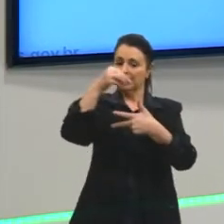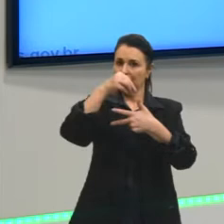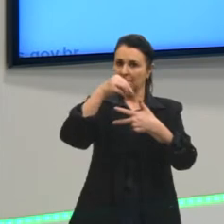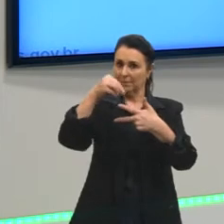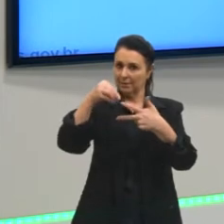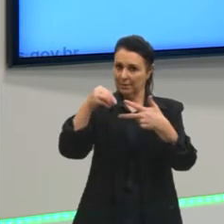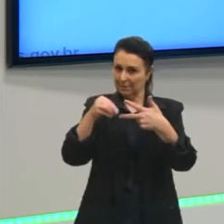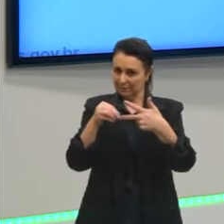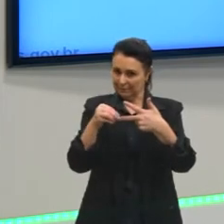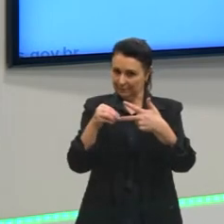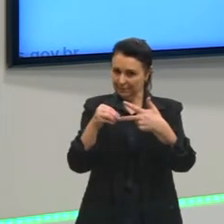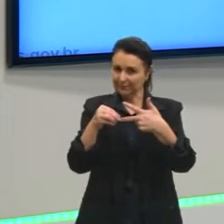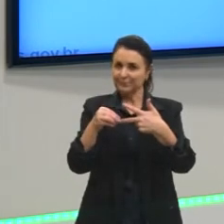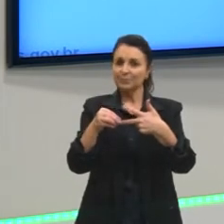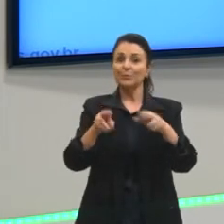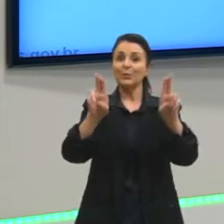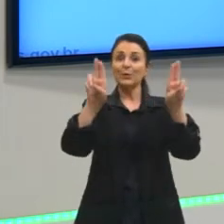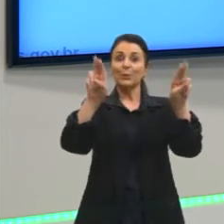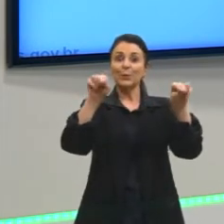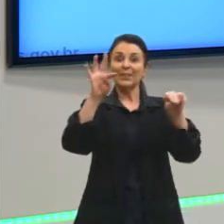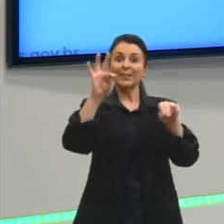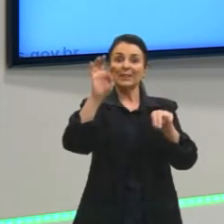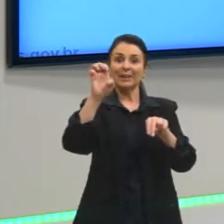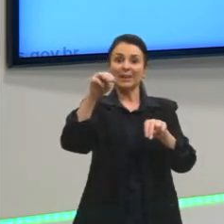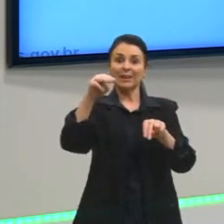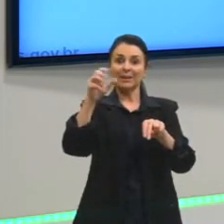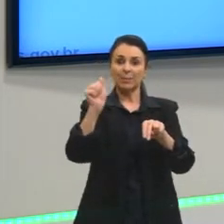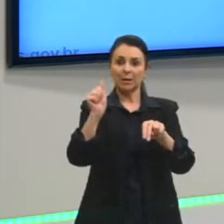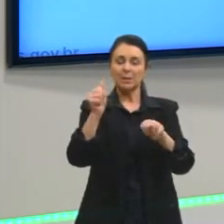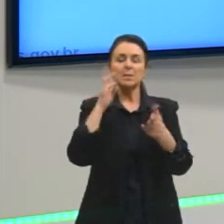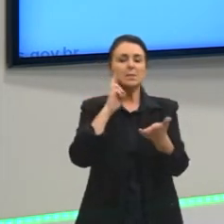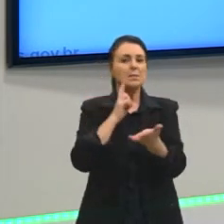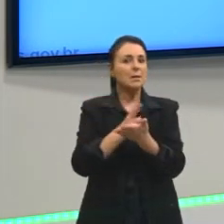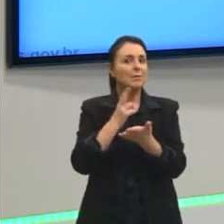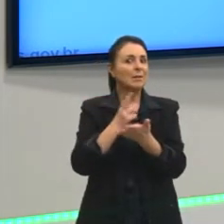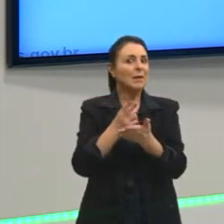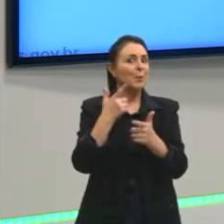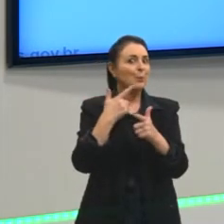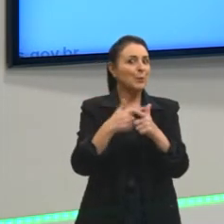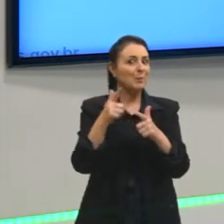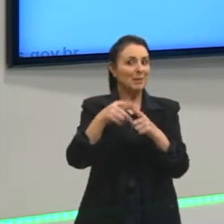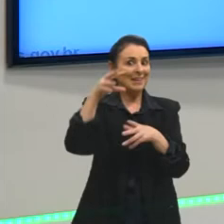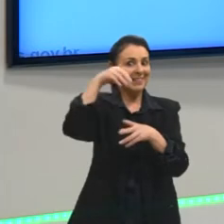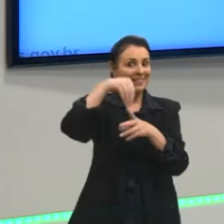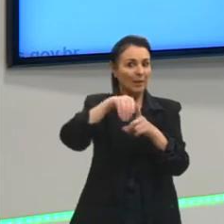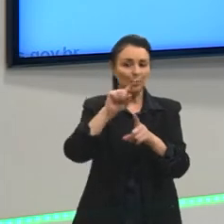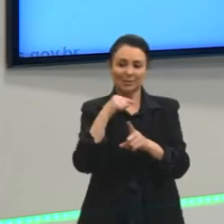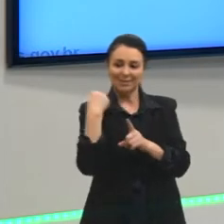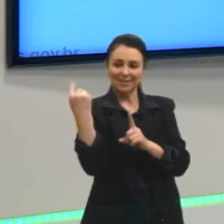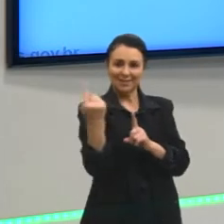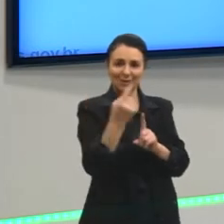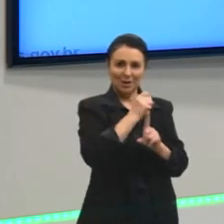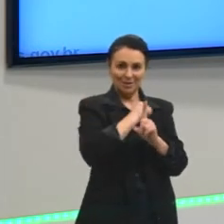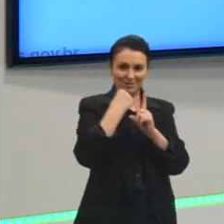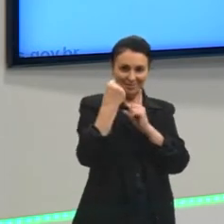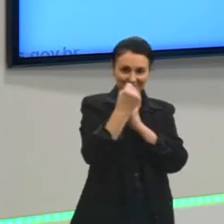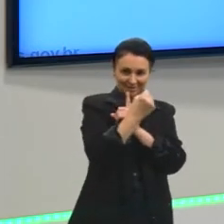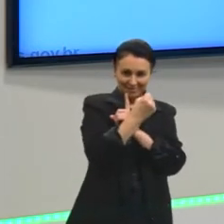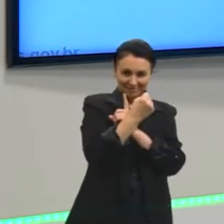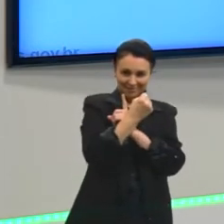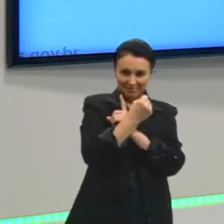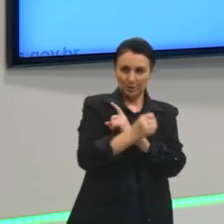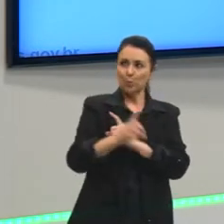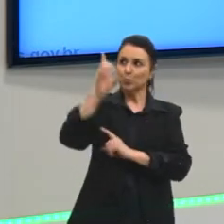esse tema sempre vai ser um problema social. Ou seja, é um direito do